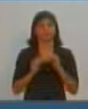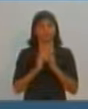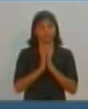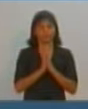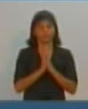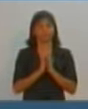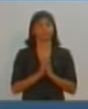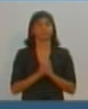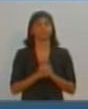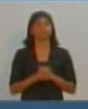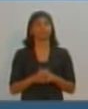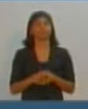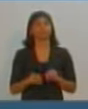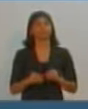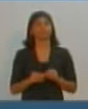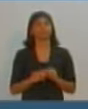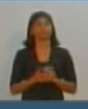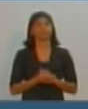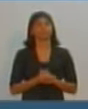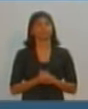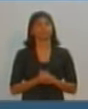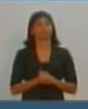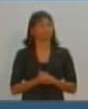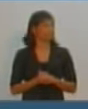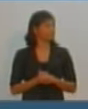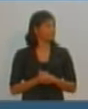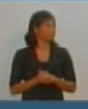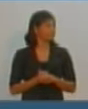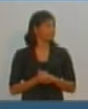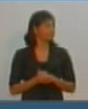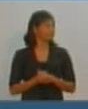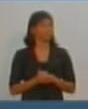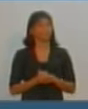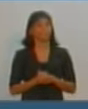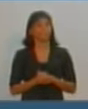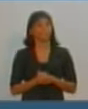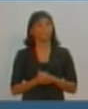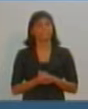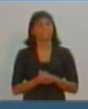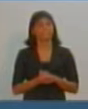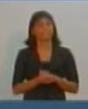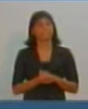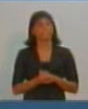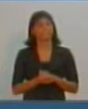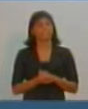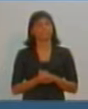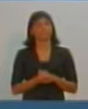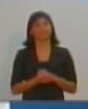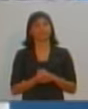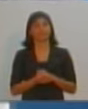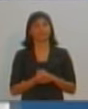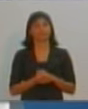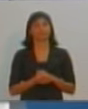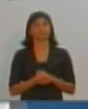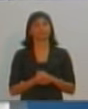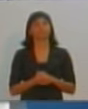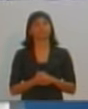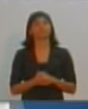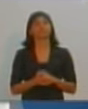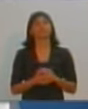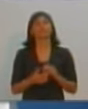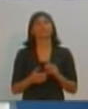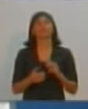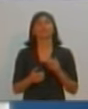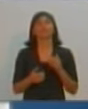então agora você faz a pergunta pra Regina, que te responde 30 segundos, Dodô. Regina, gostaria de